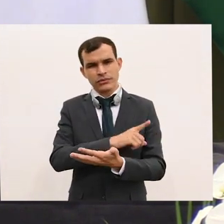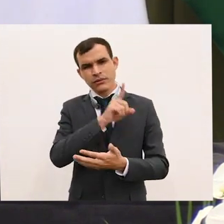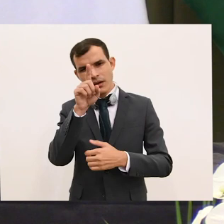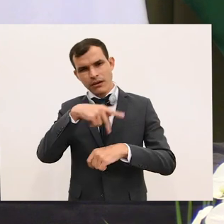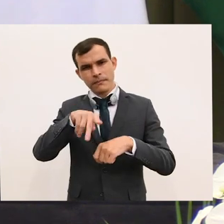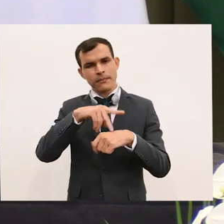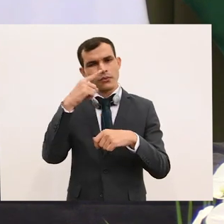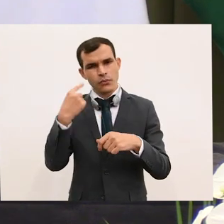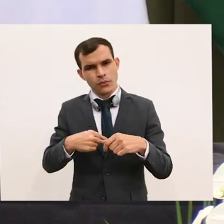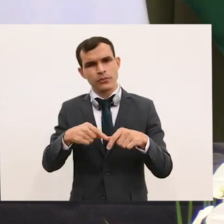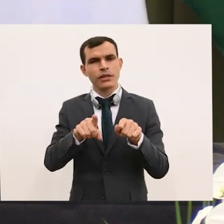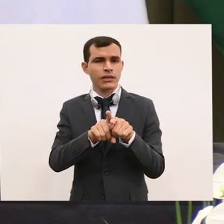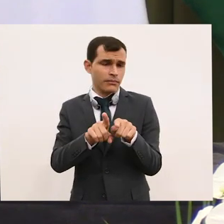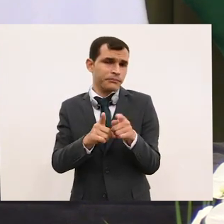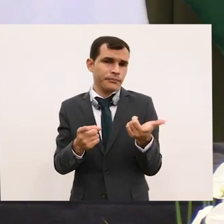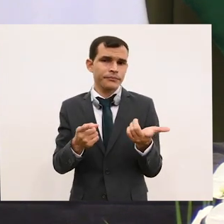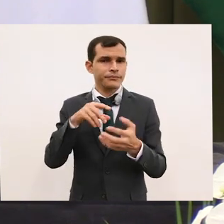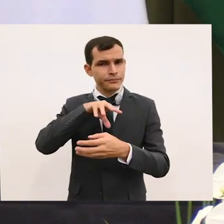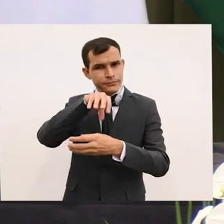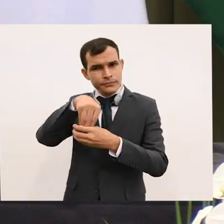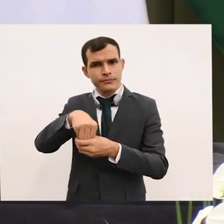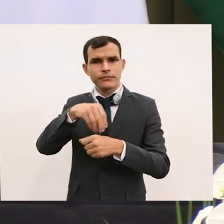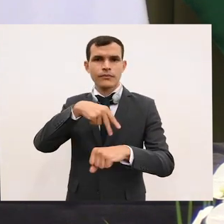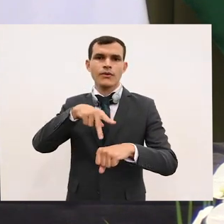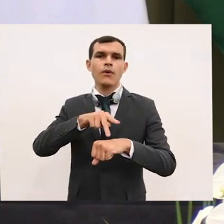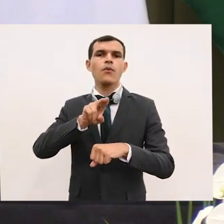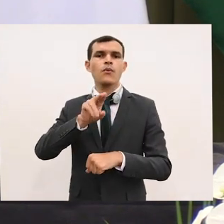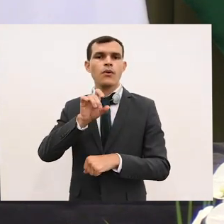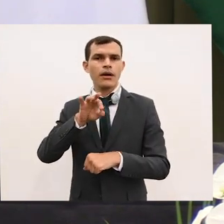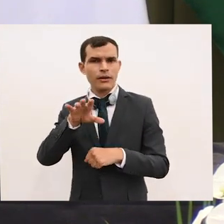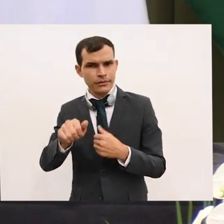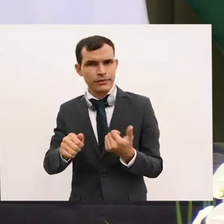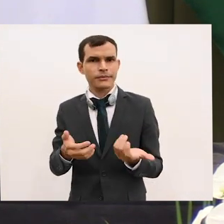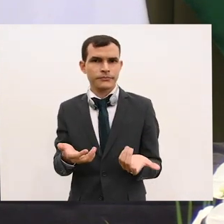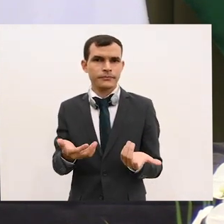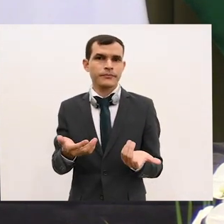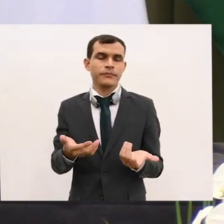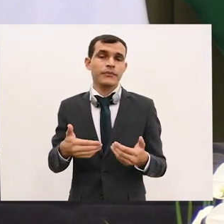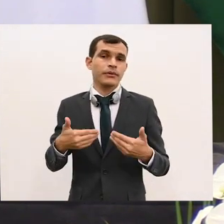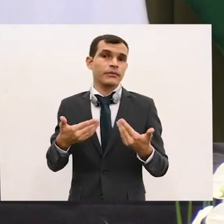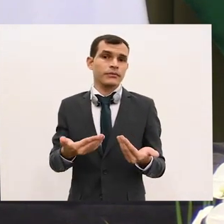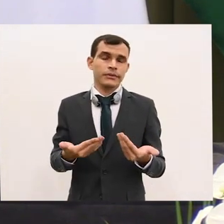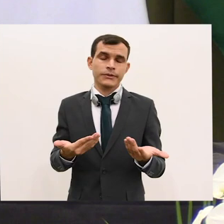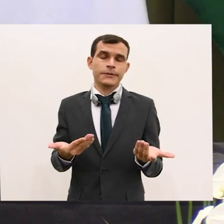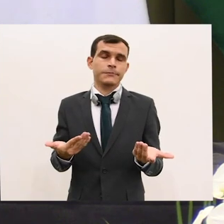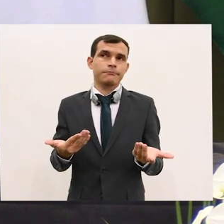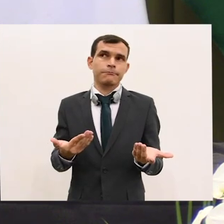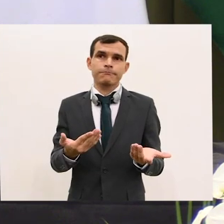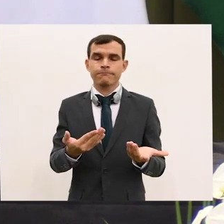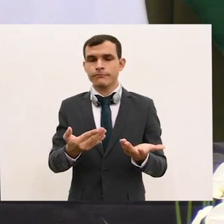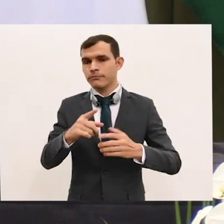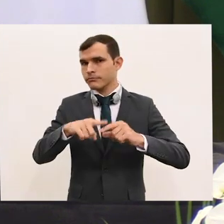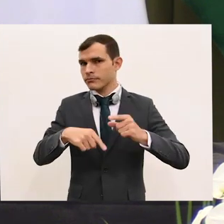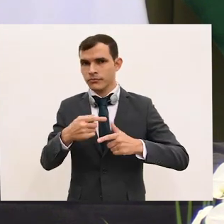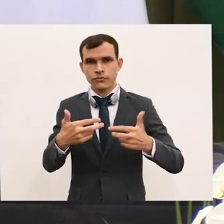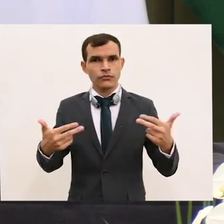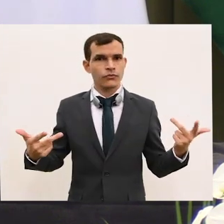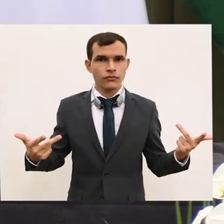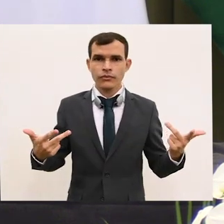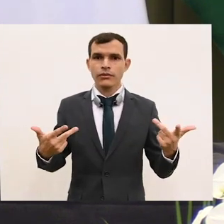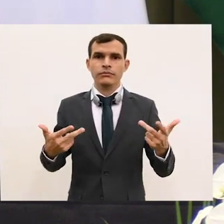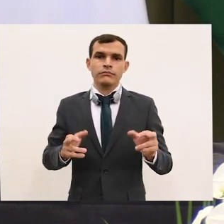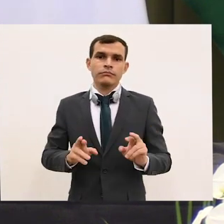conflito na Ucrânia não impeça o livre trânsito desses insumos aqui. Nós temos uma logística que não